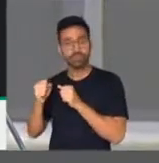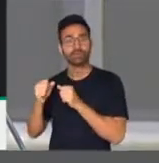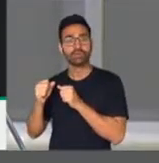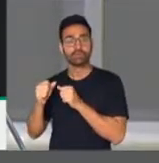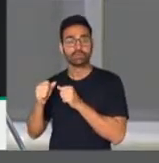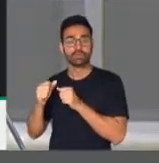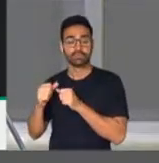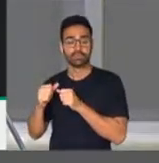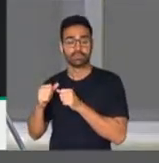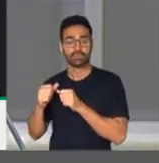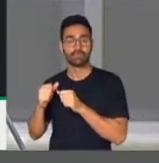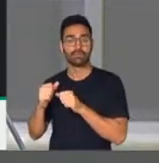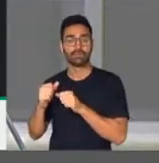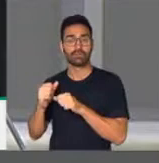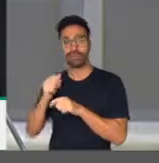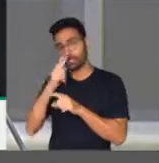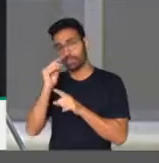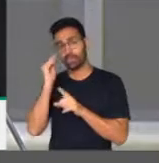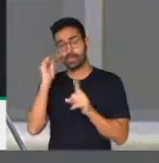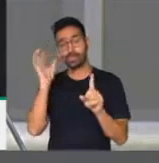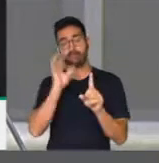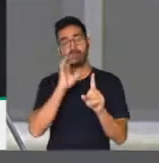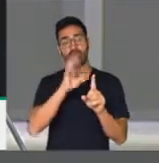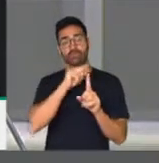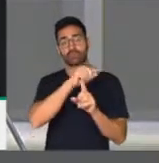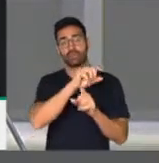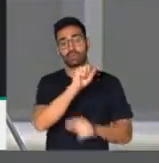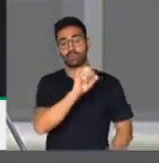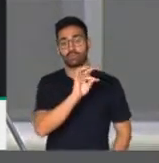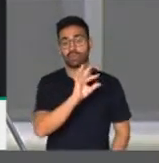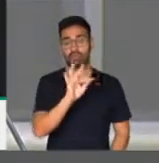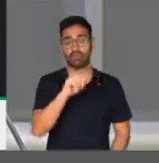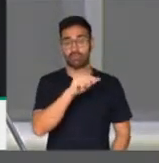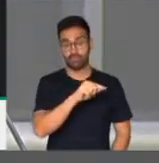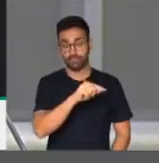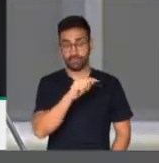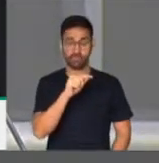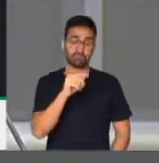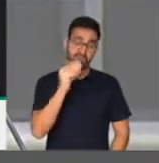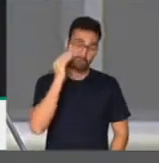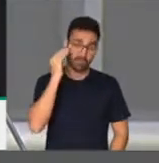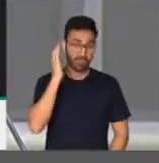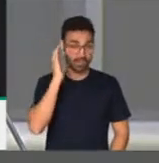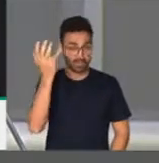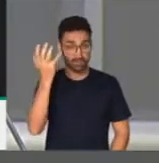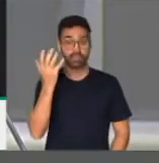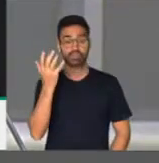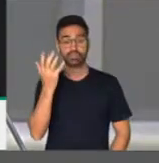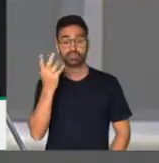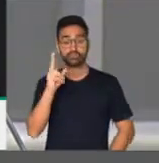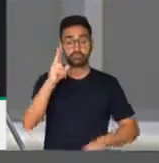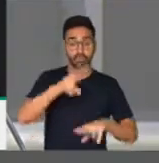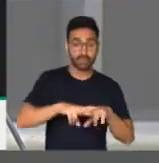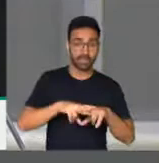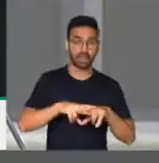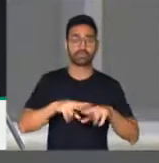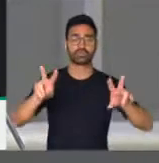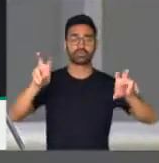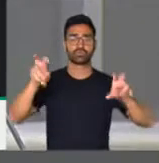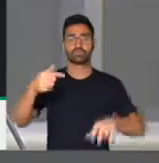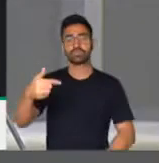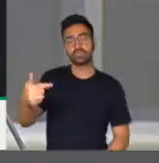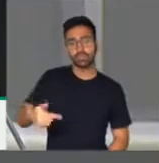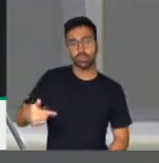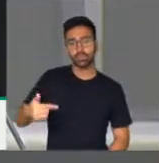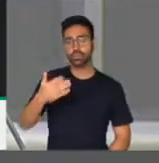da Suprema Corte para decidir sobre a prisão em segunda instância.